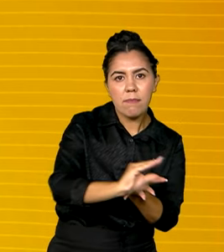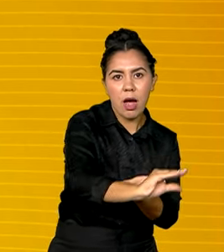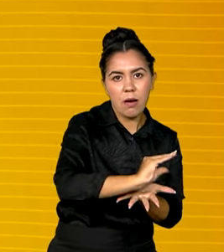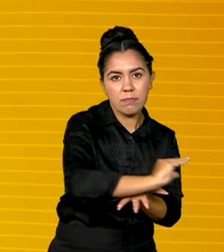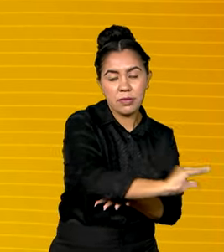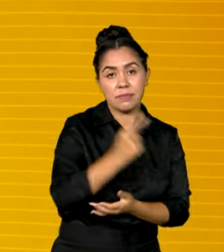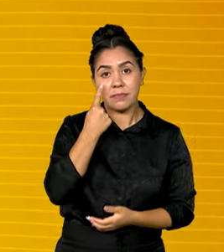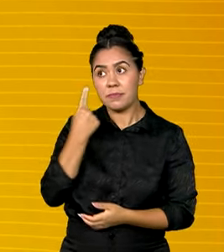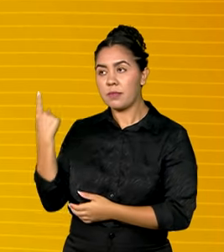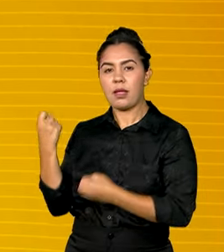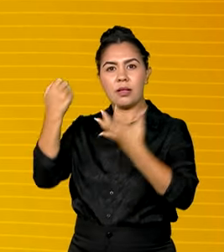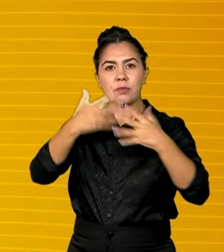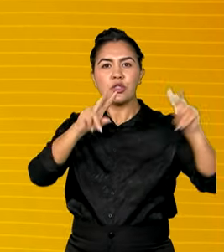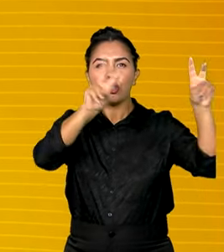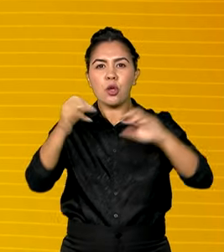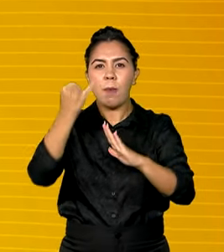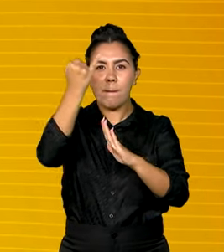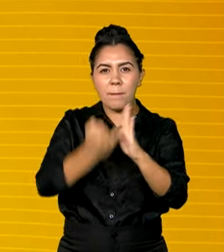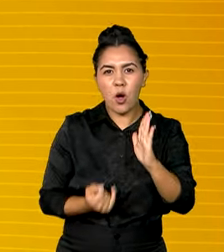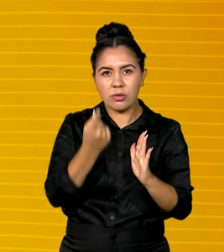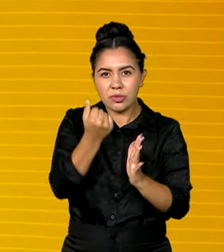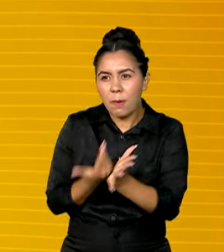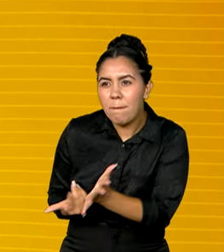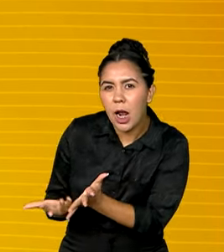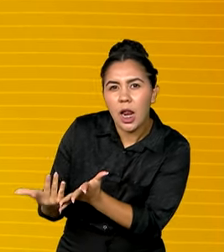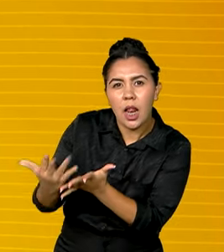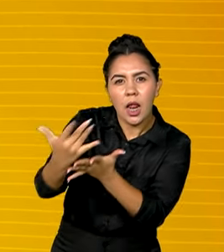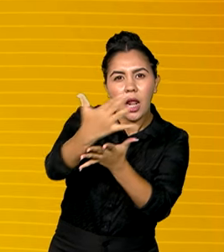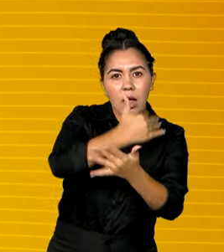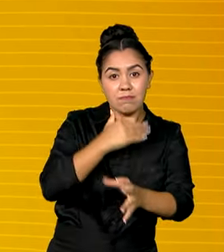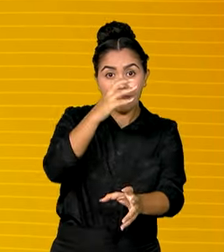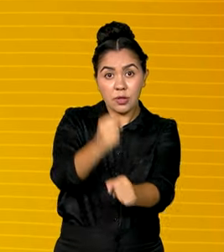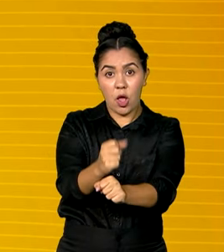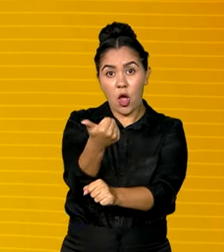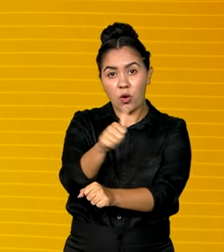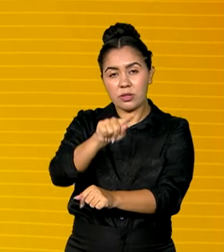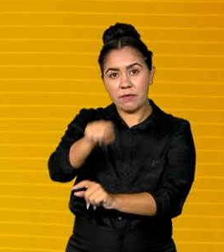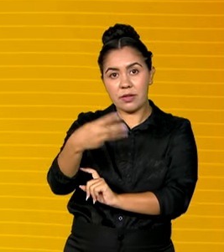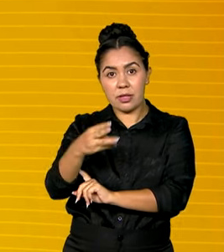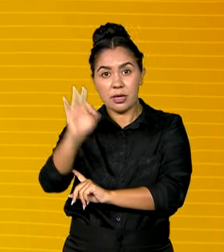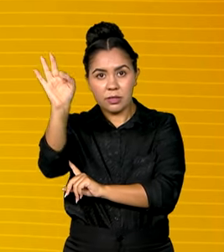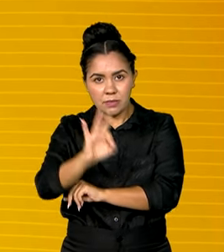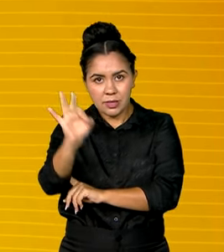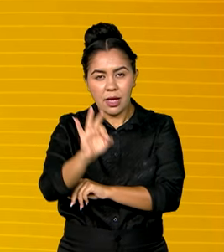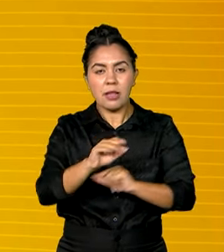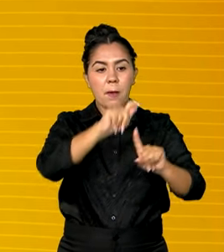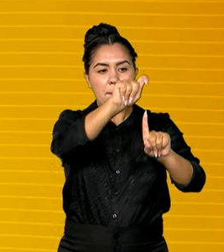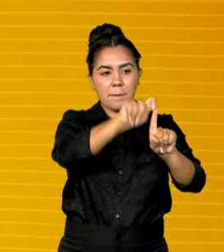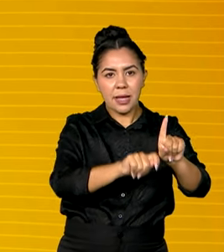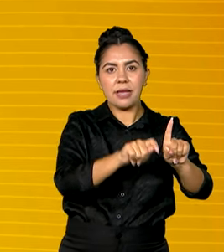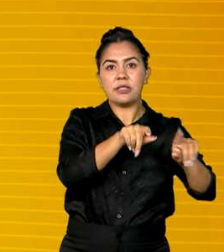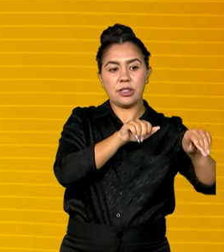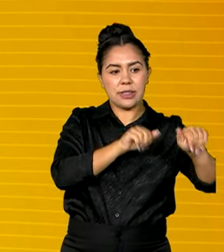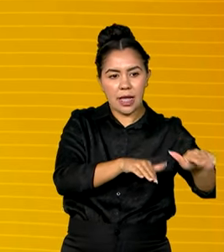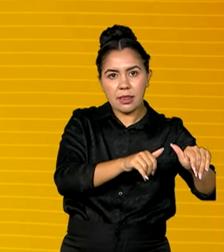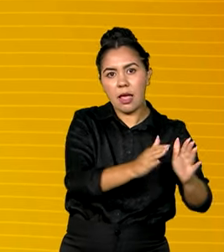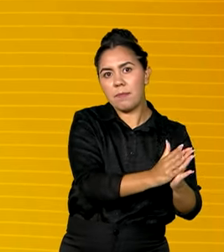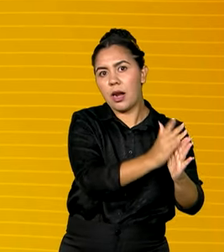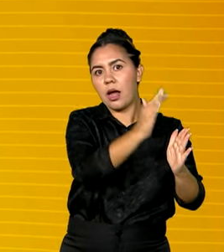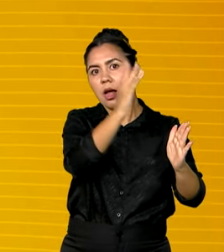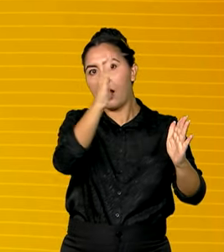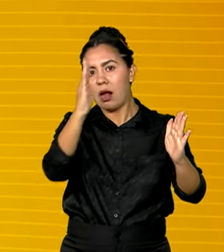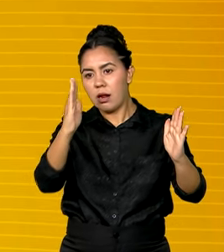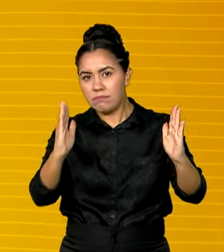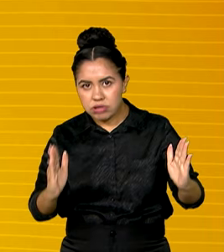arrecadação de impostos da ordem de 11,61% setembro de 2024 sobre setembro de 2023